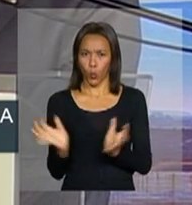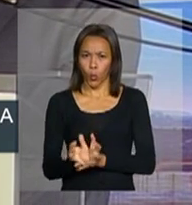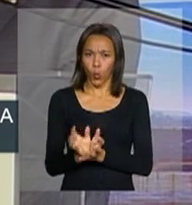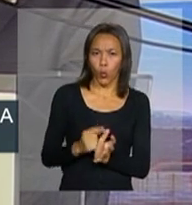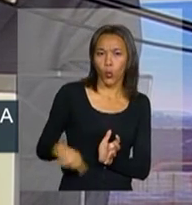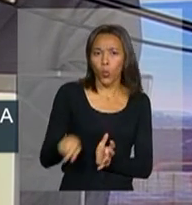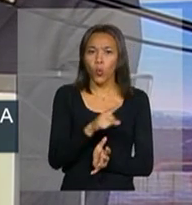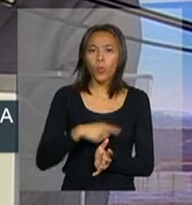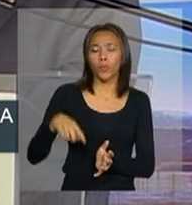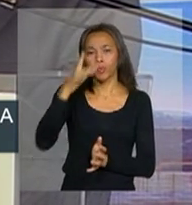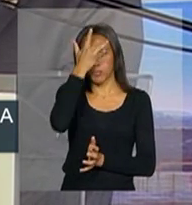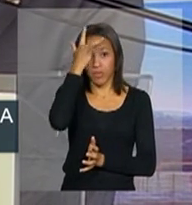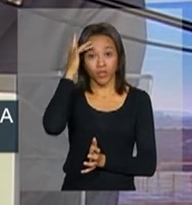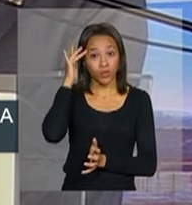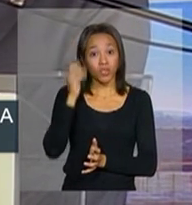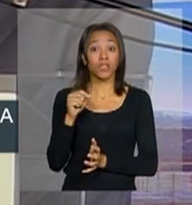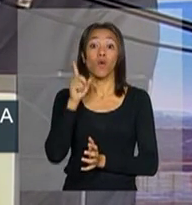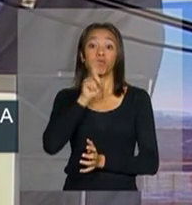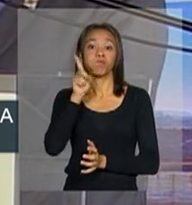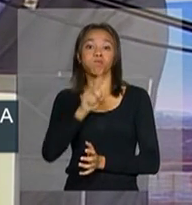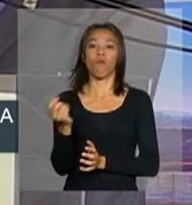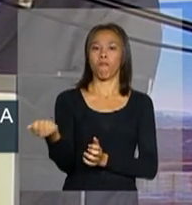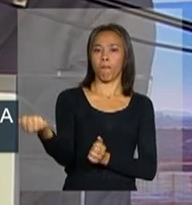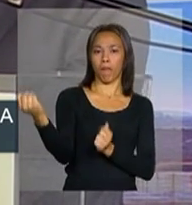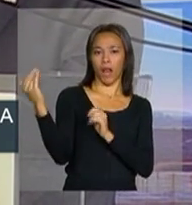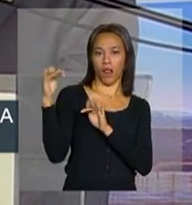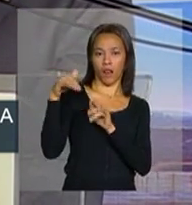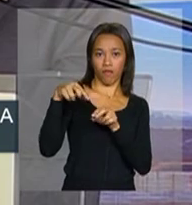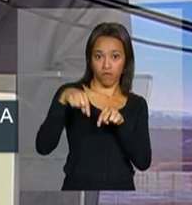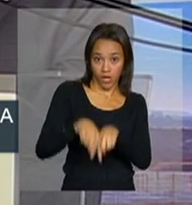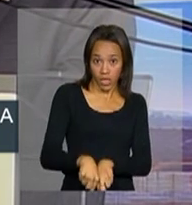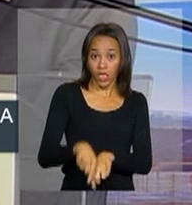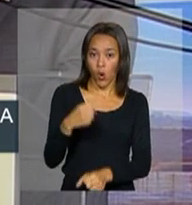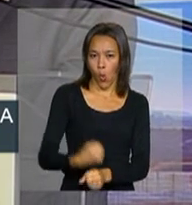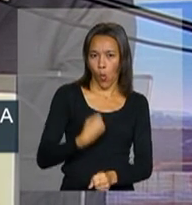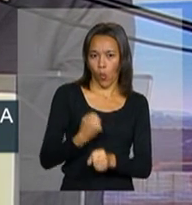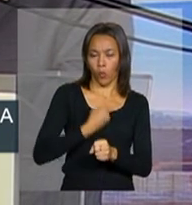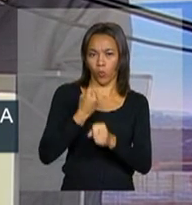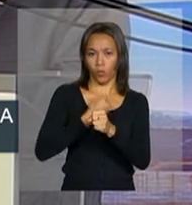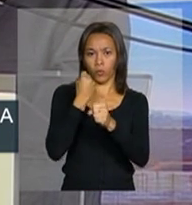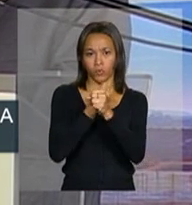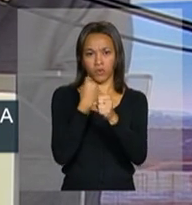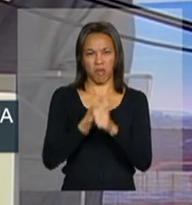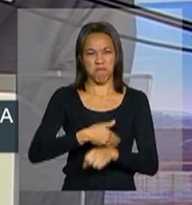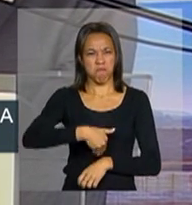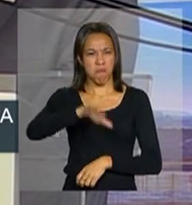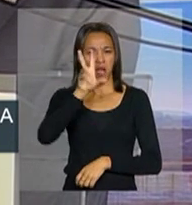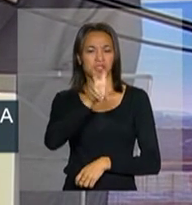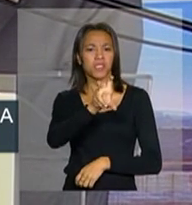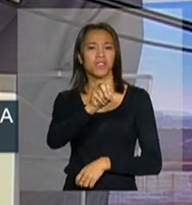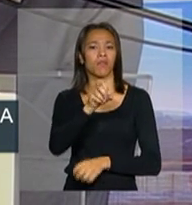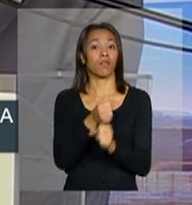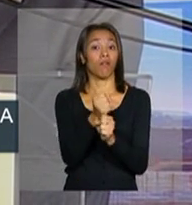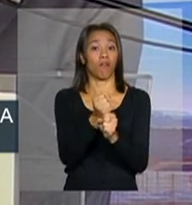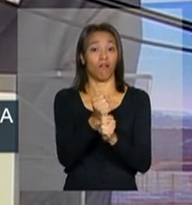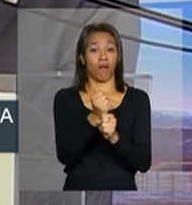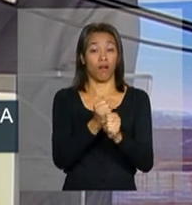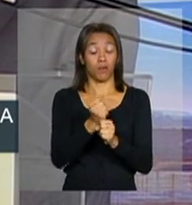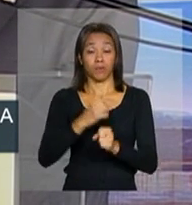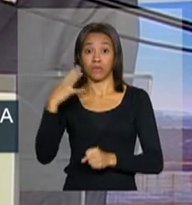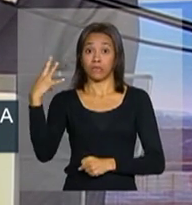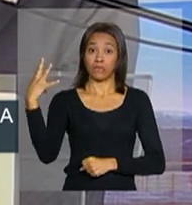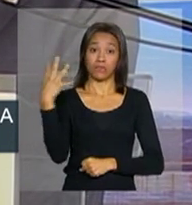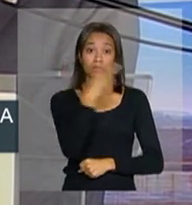pessoas originárias dos Estados Unidos construiu há mais de 50 anos uma